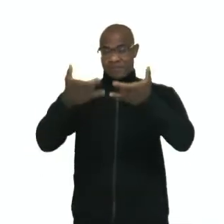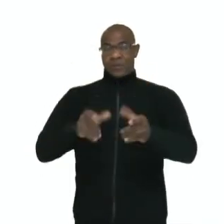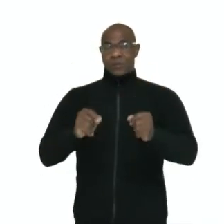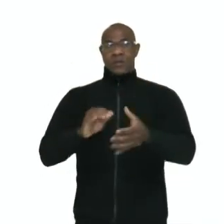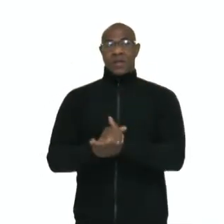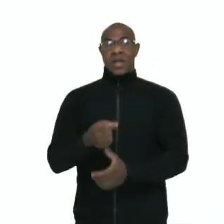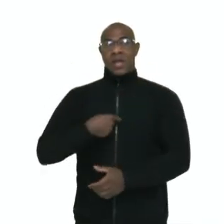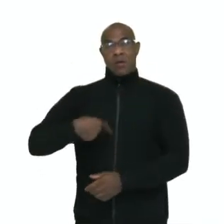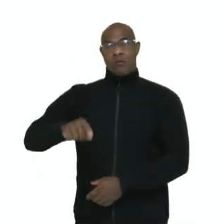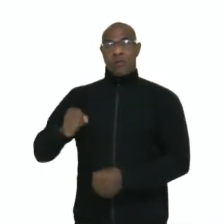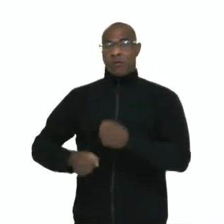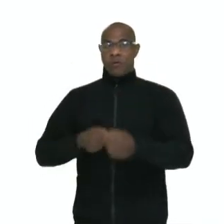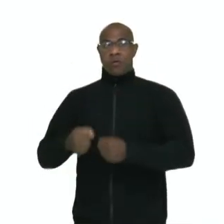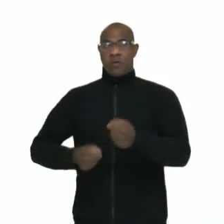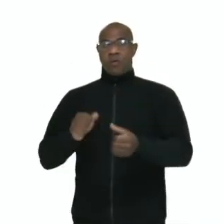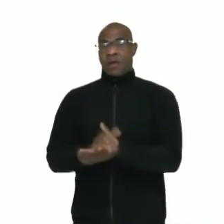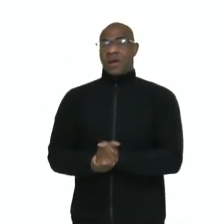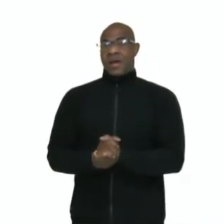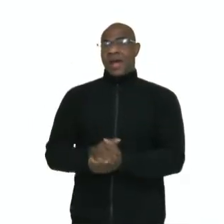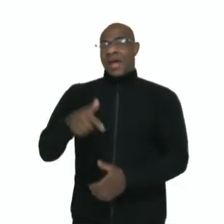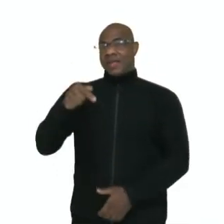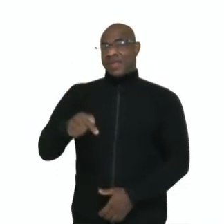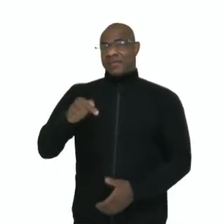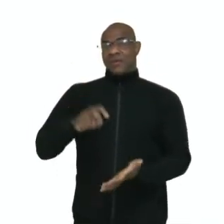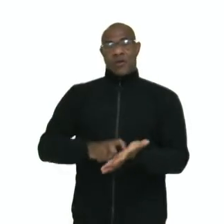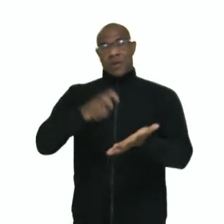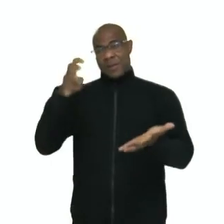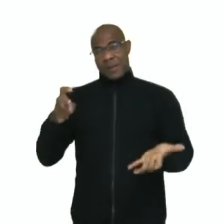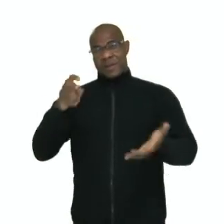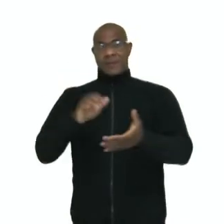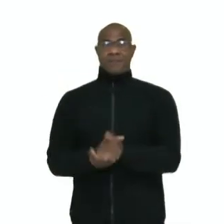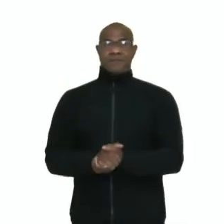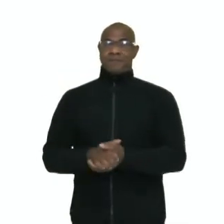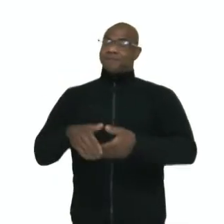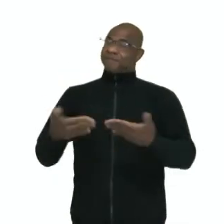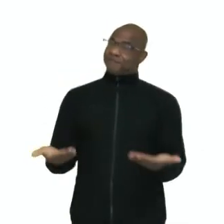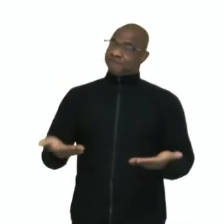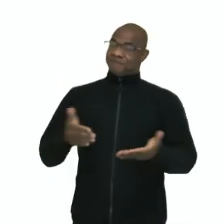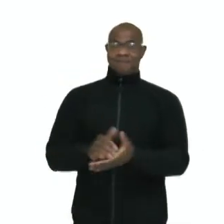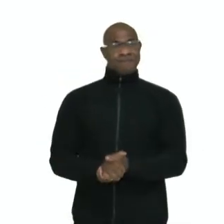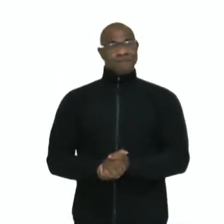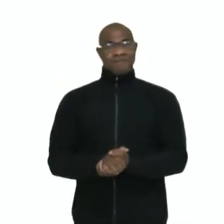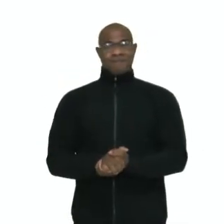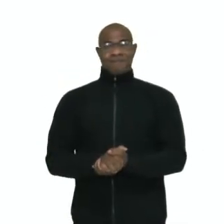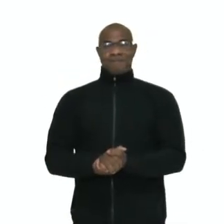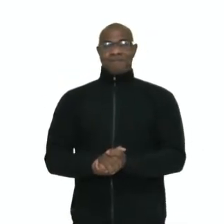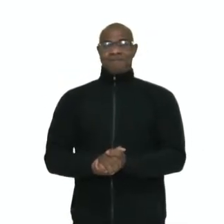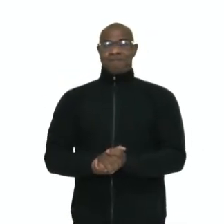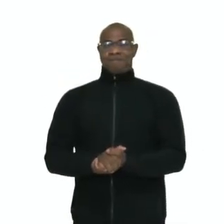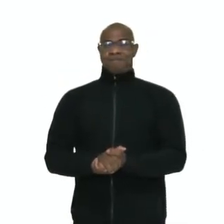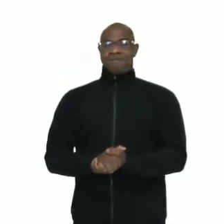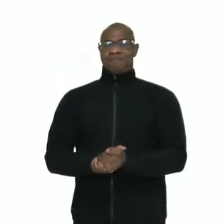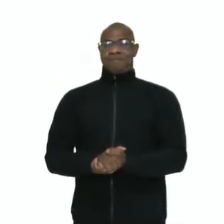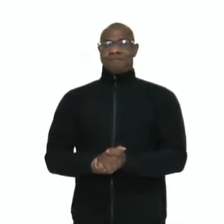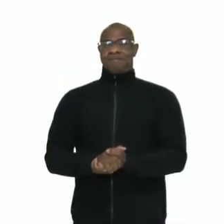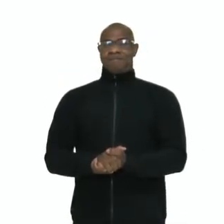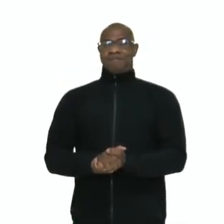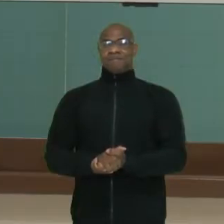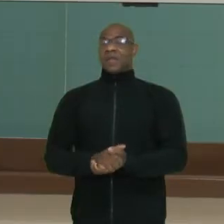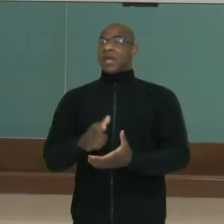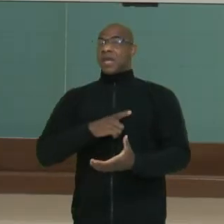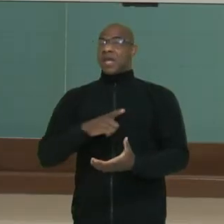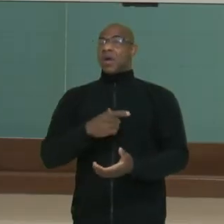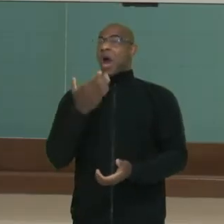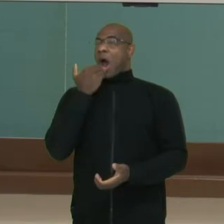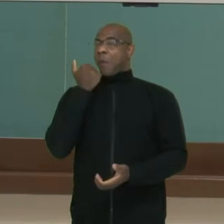vou correr às 7 horas da manhã e I eat lunch at 1 p.m. Eu